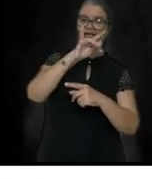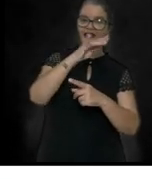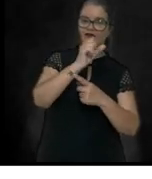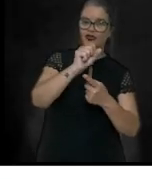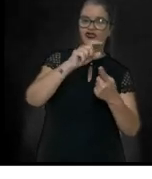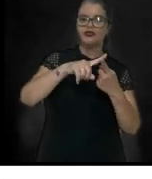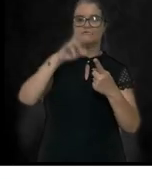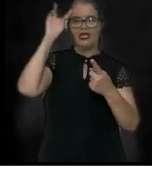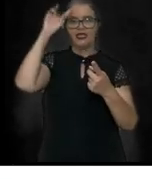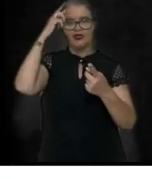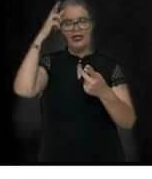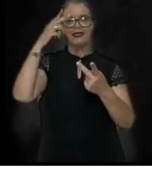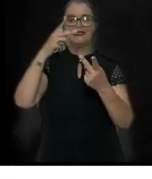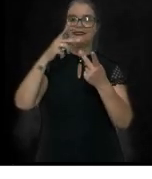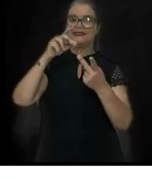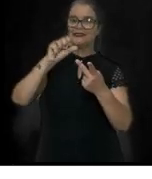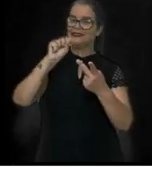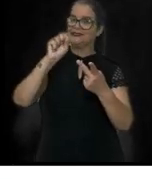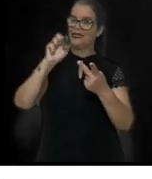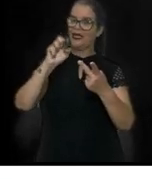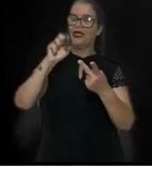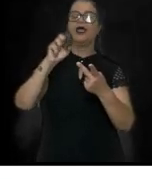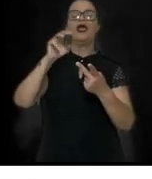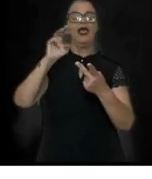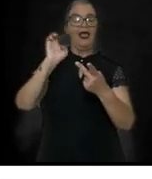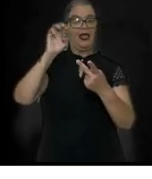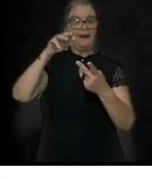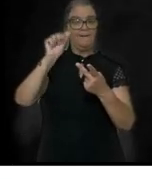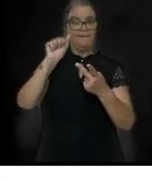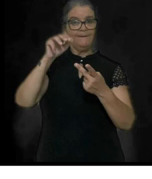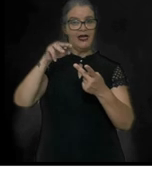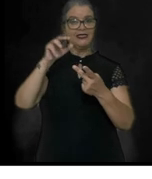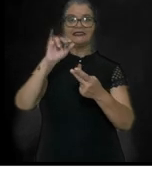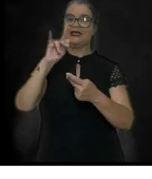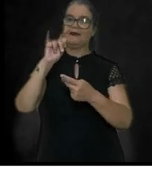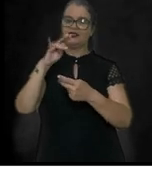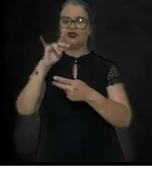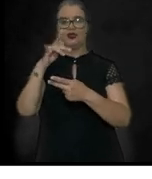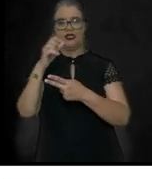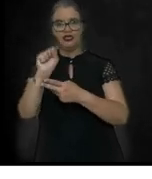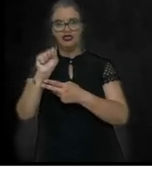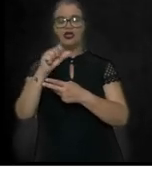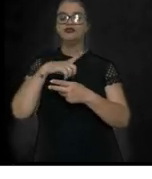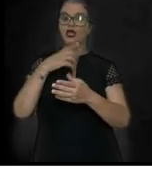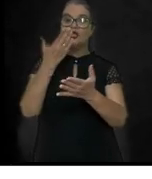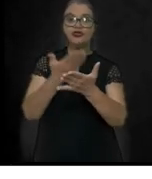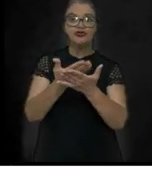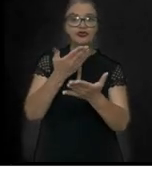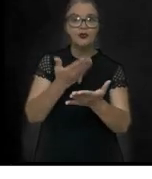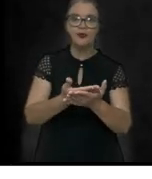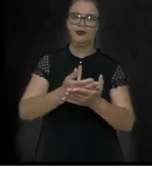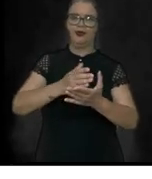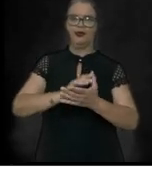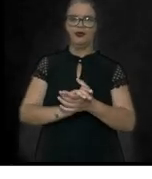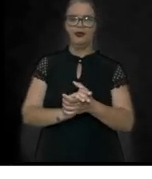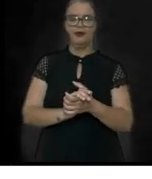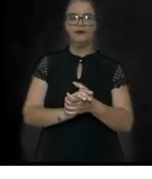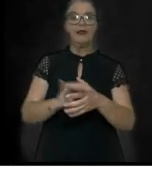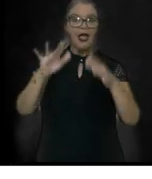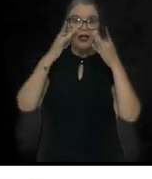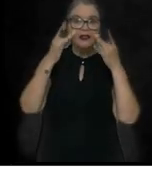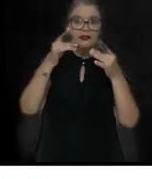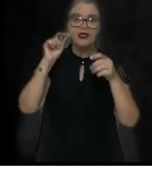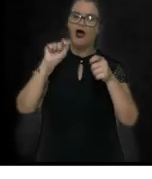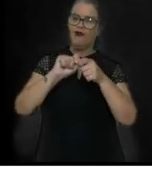emancipacionistas. Estude, preste atenção, faça seu mapa